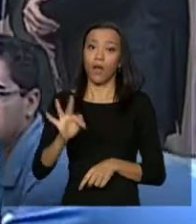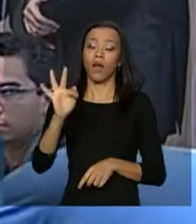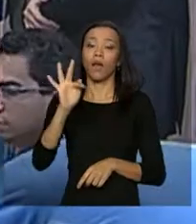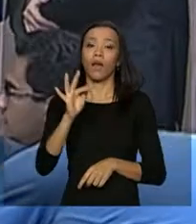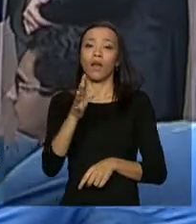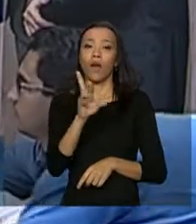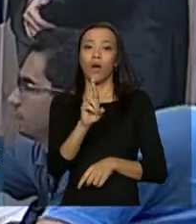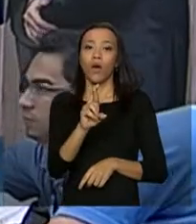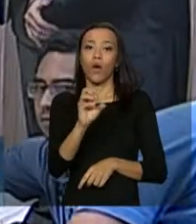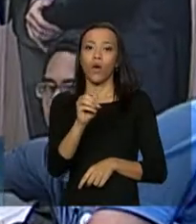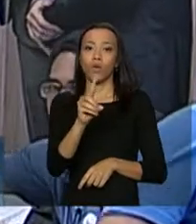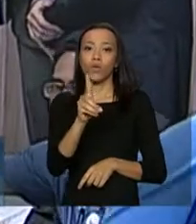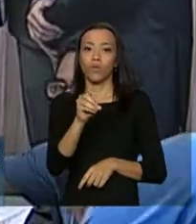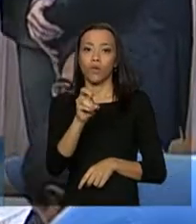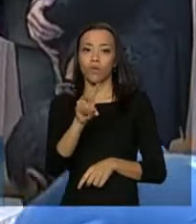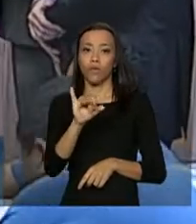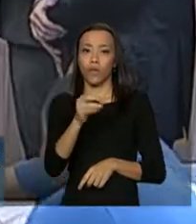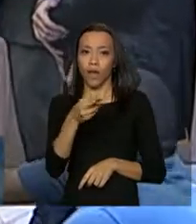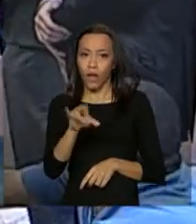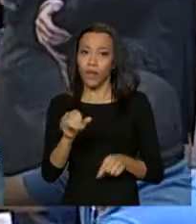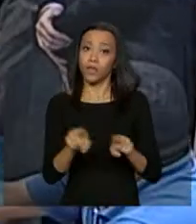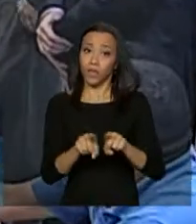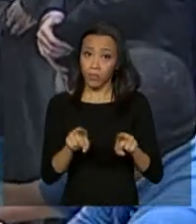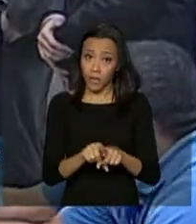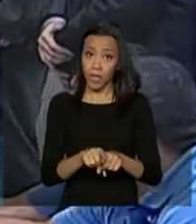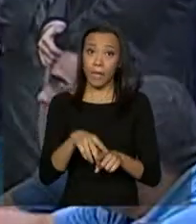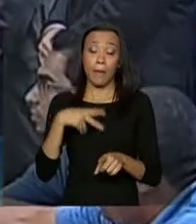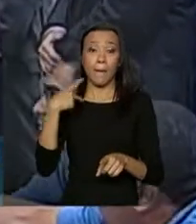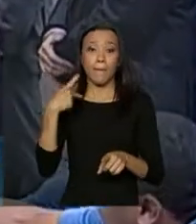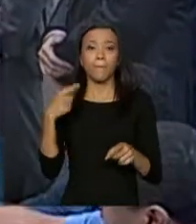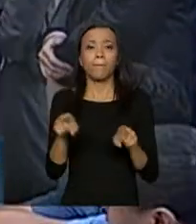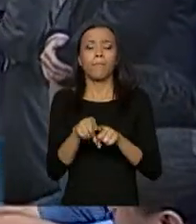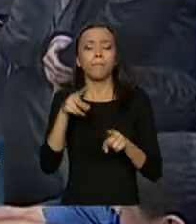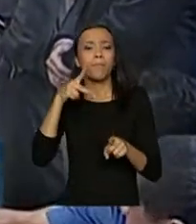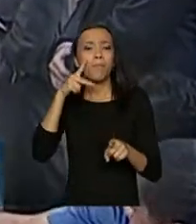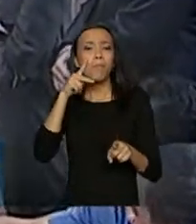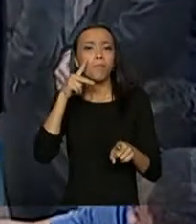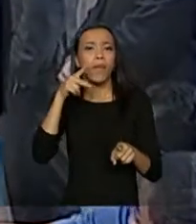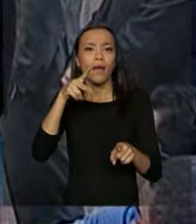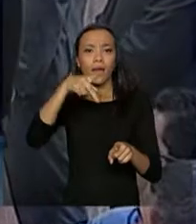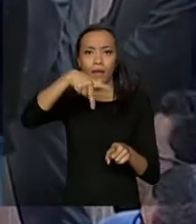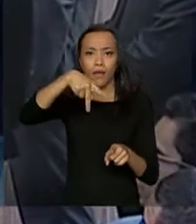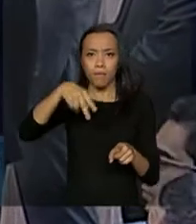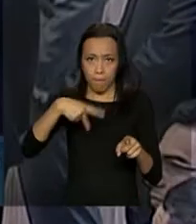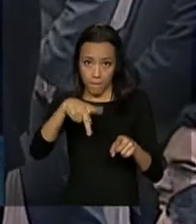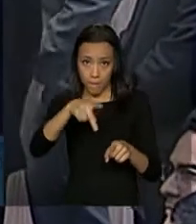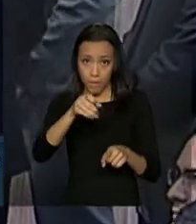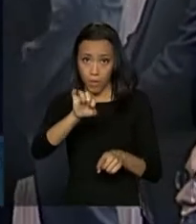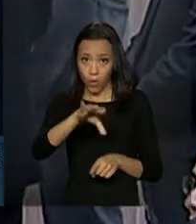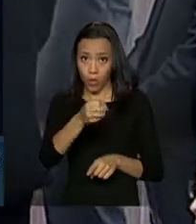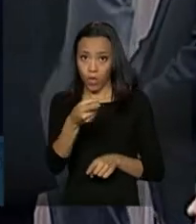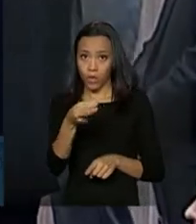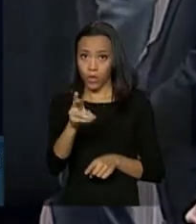por membros da Procuradoria-Geral da República e defensores públicos da União.